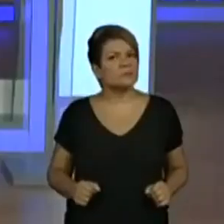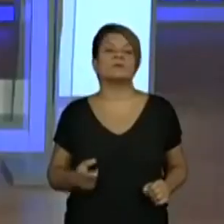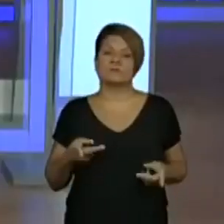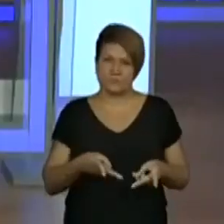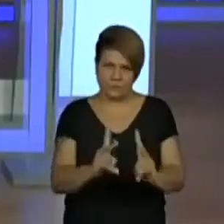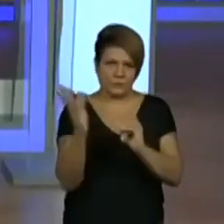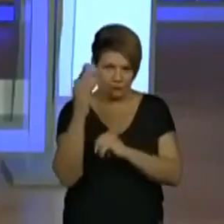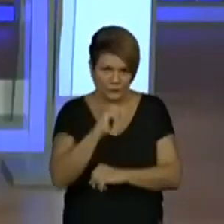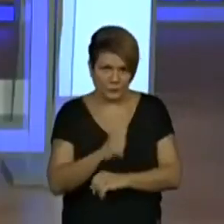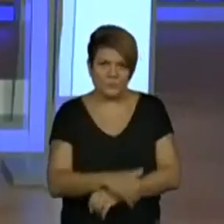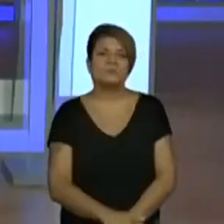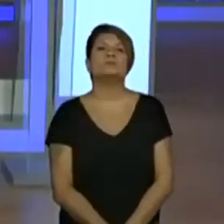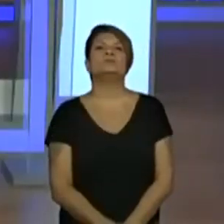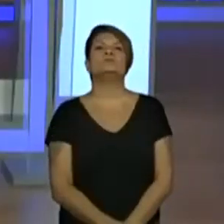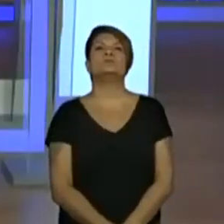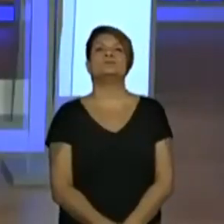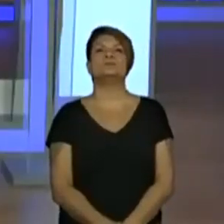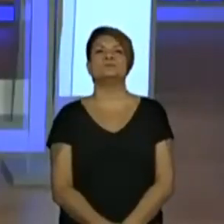continuar.